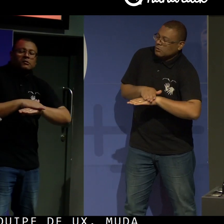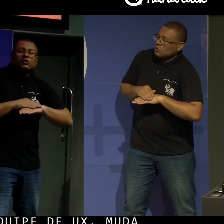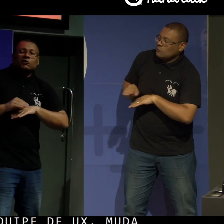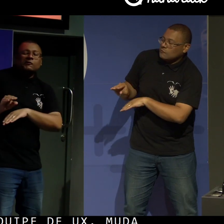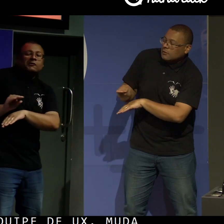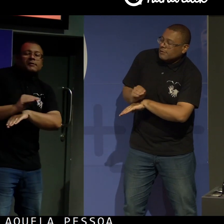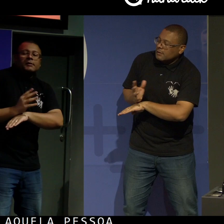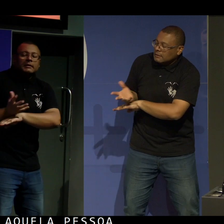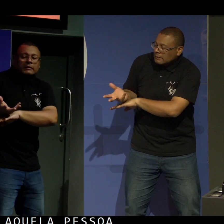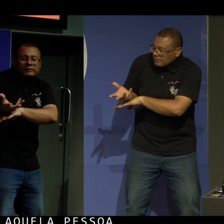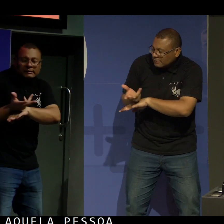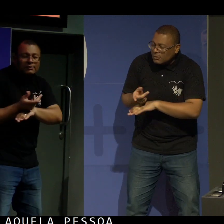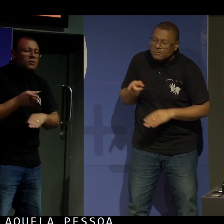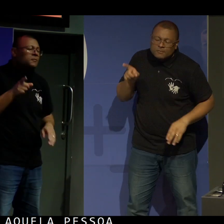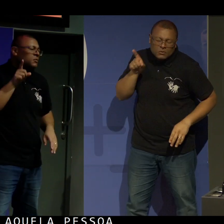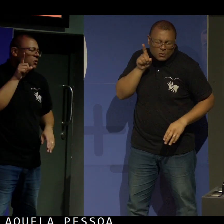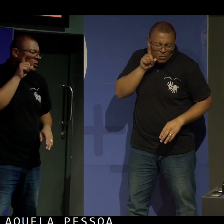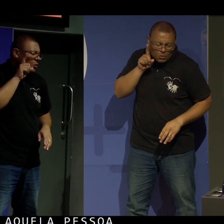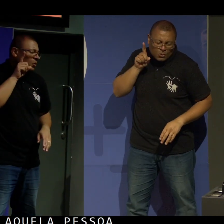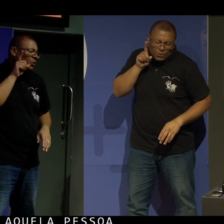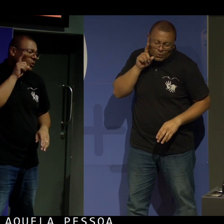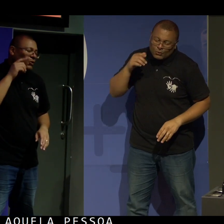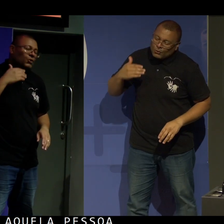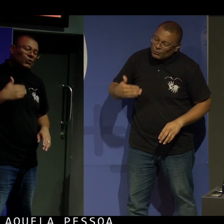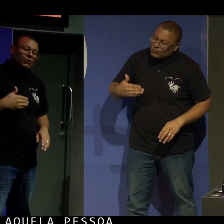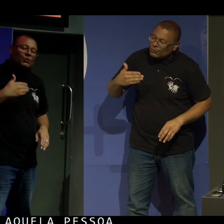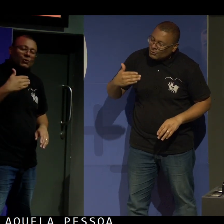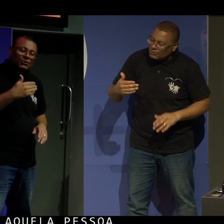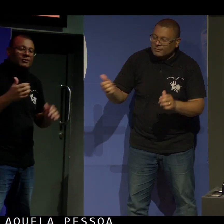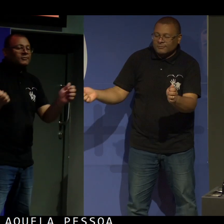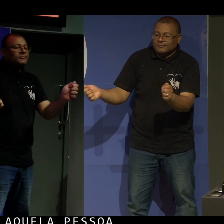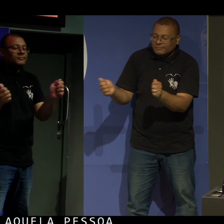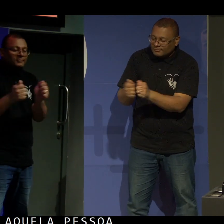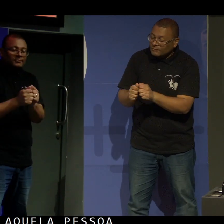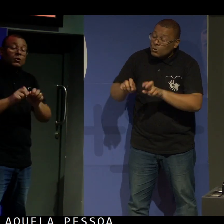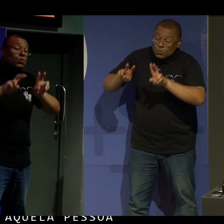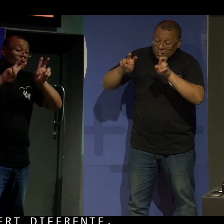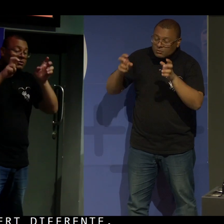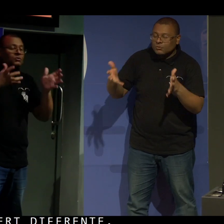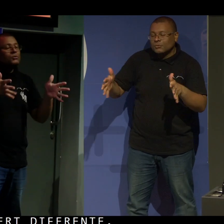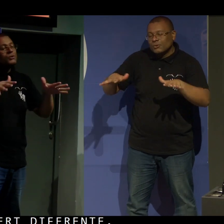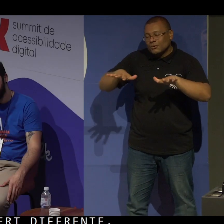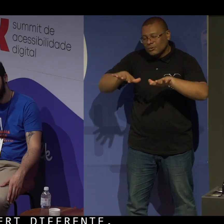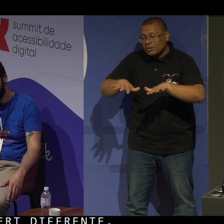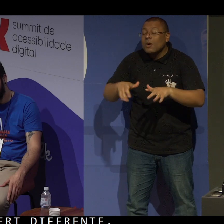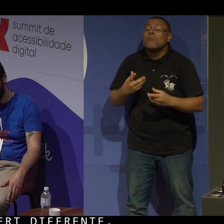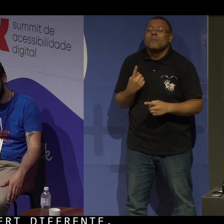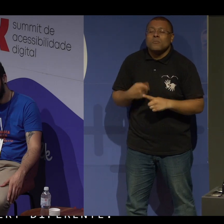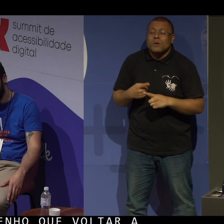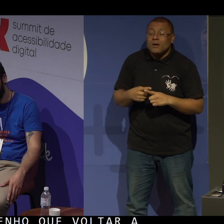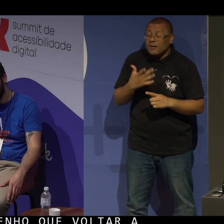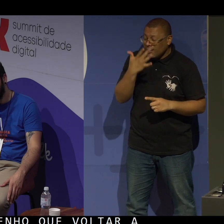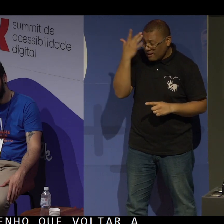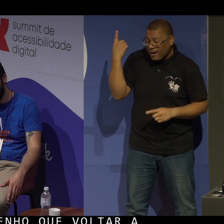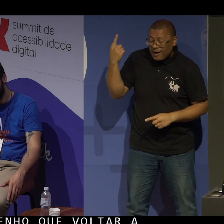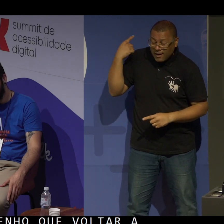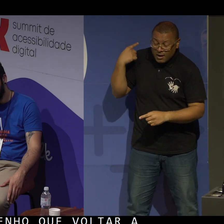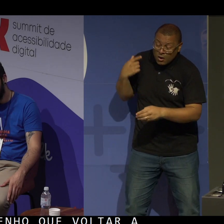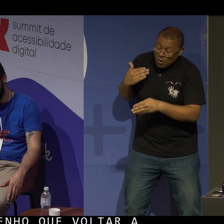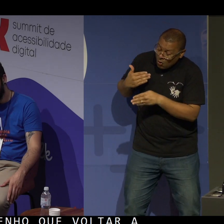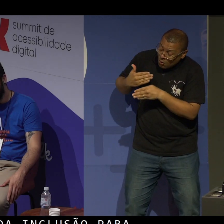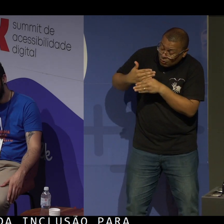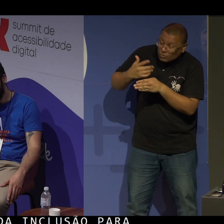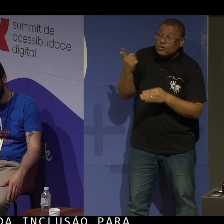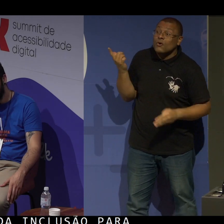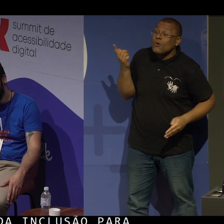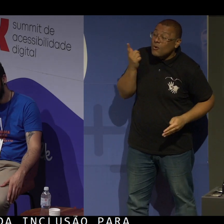todos os dias eu tenho que voltar a bater na tecla da inclusão, para que a gente não perca tudo o que a gente construiu enquanto